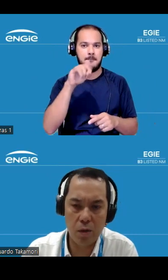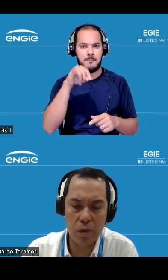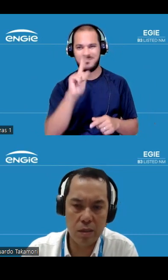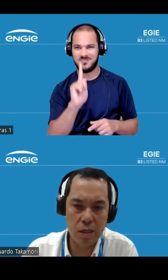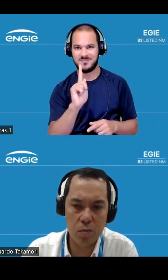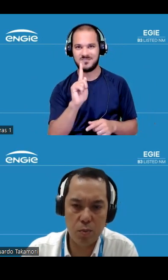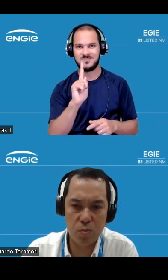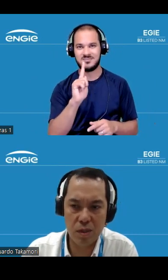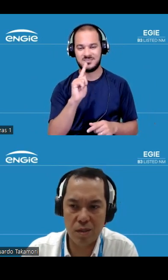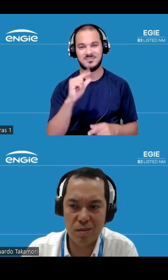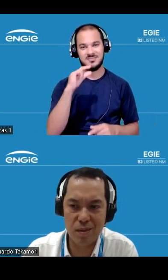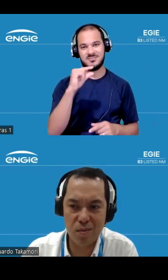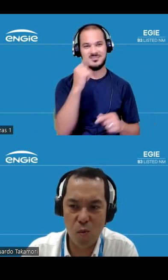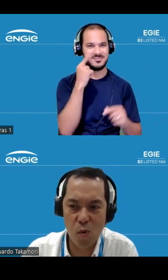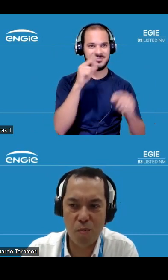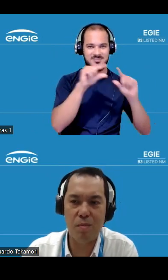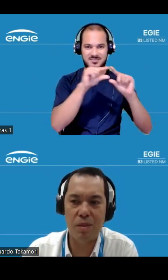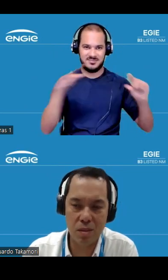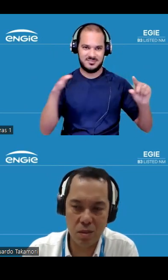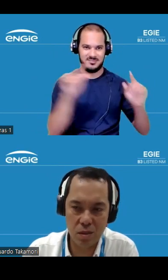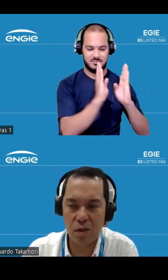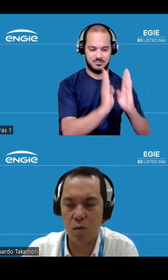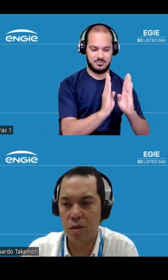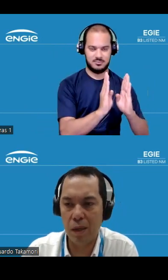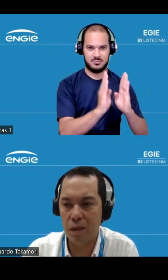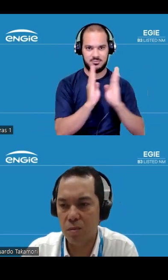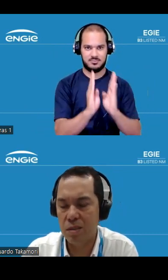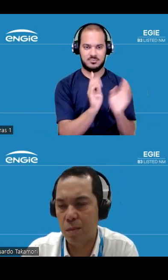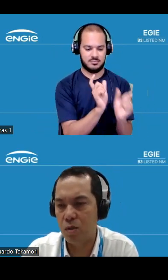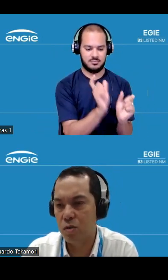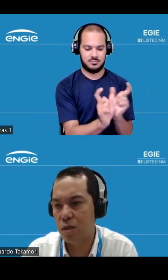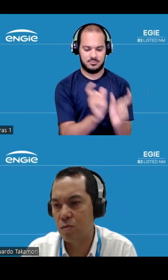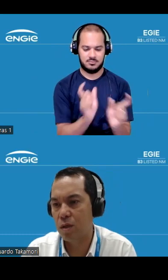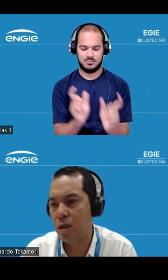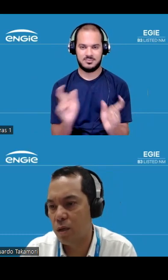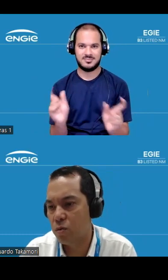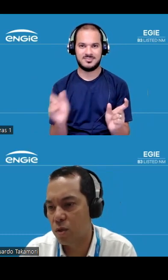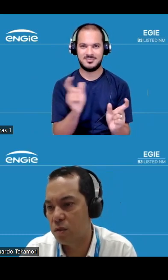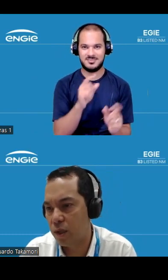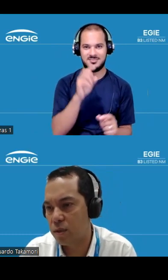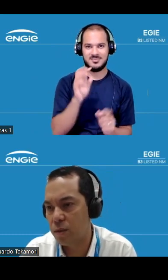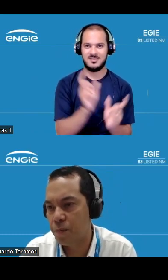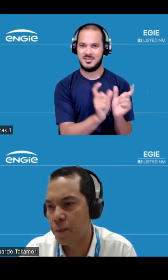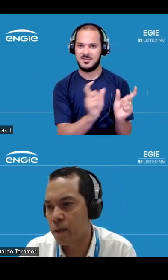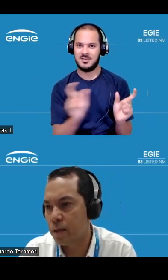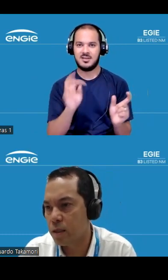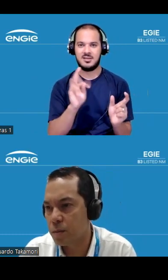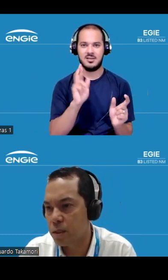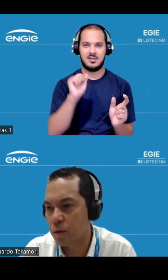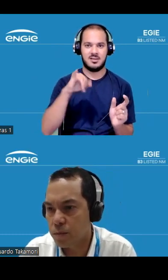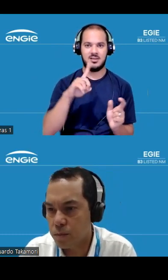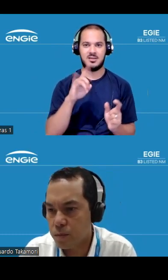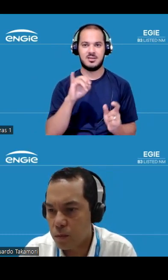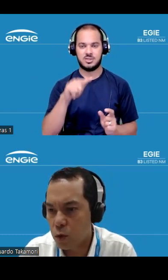também é neutralizado por uma compra bastante inferior também então basicamente o resultado é neutro aqui de trading e